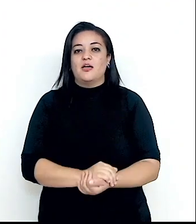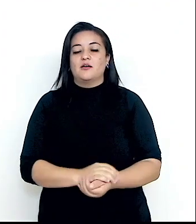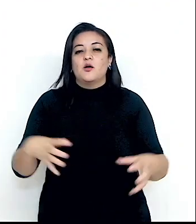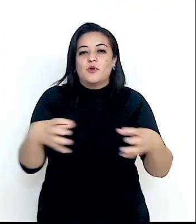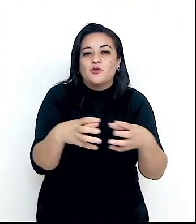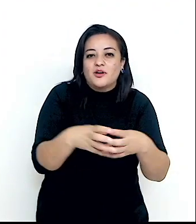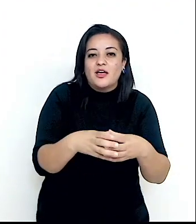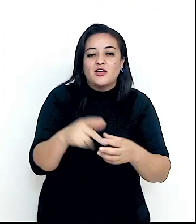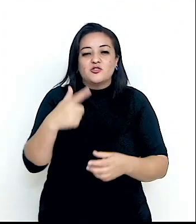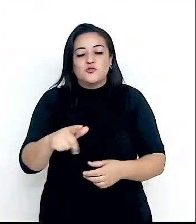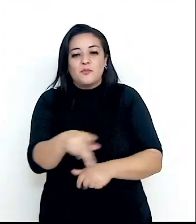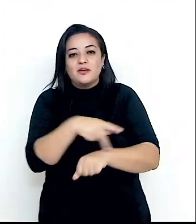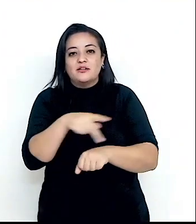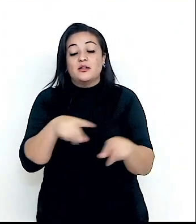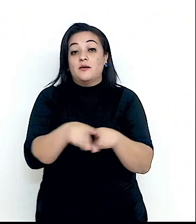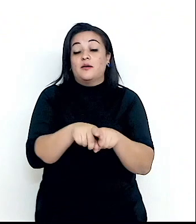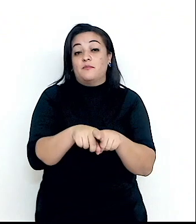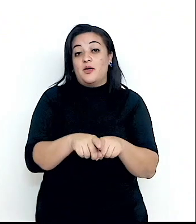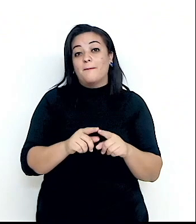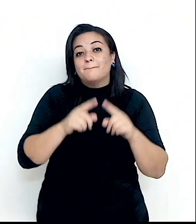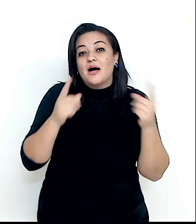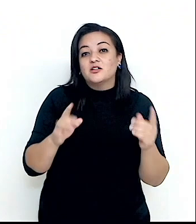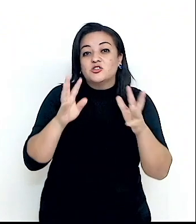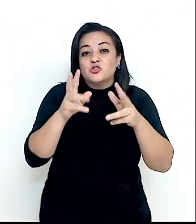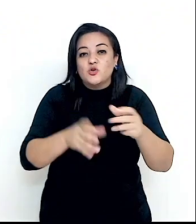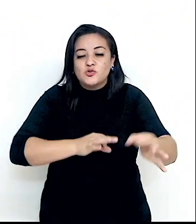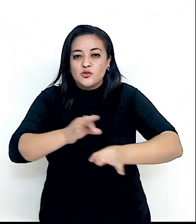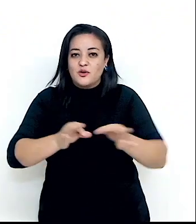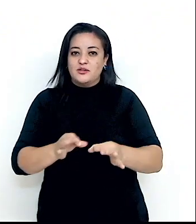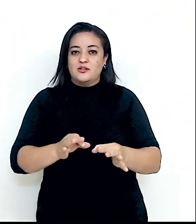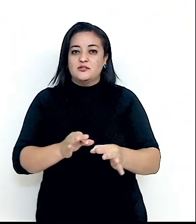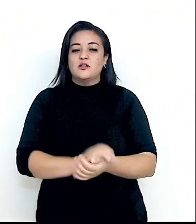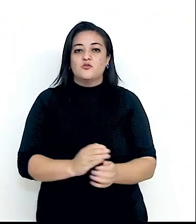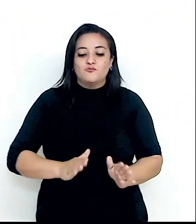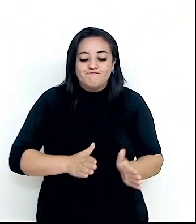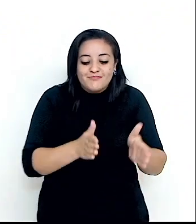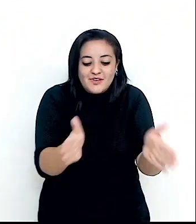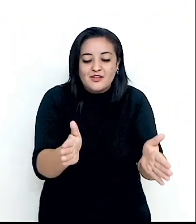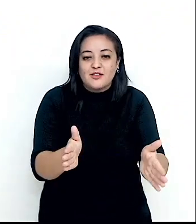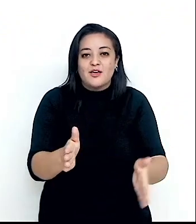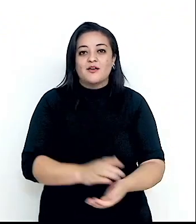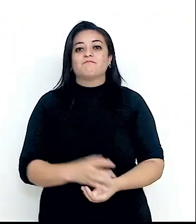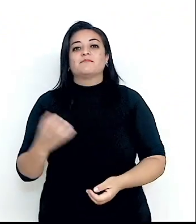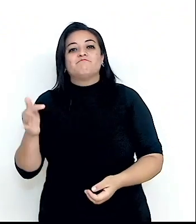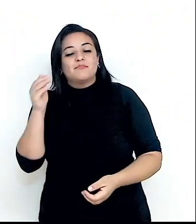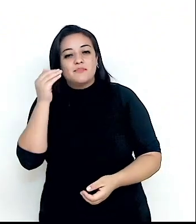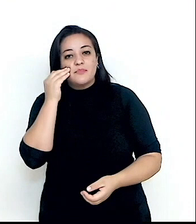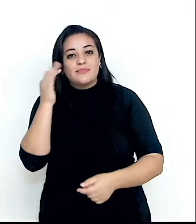Viena. Mas todas essas configurações do sistema multilateral foram tentativas